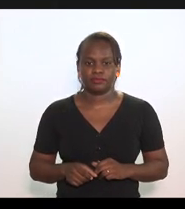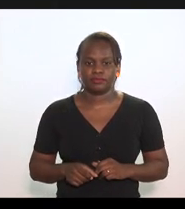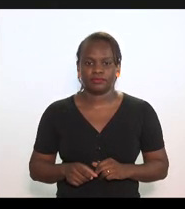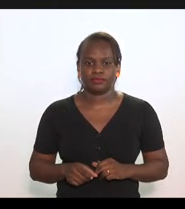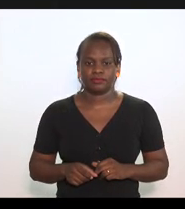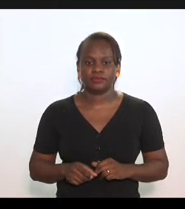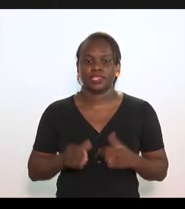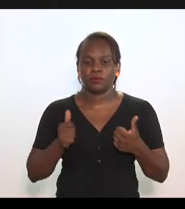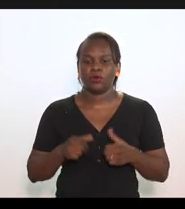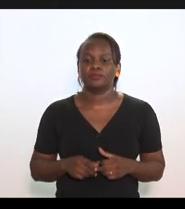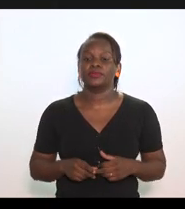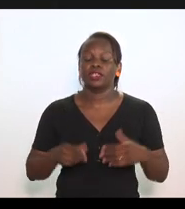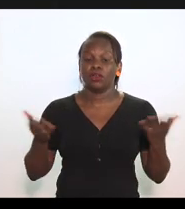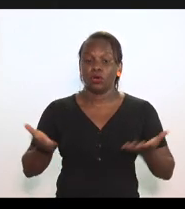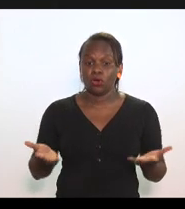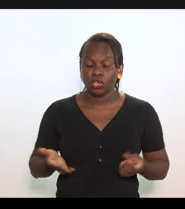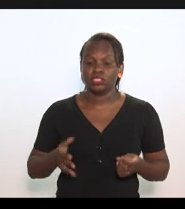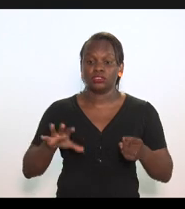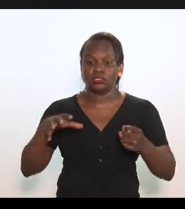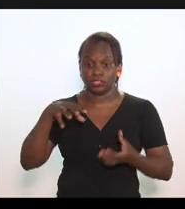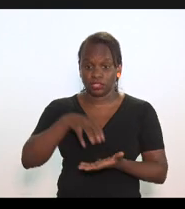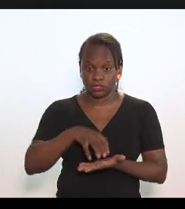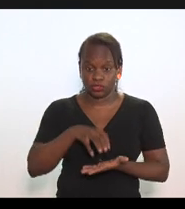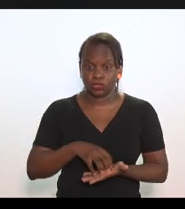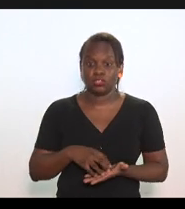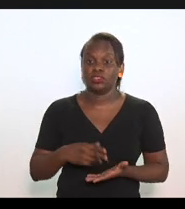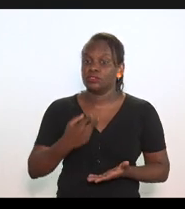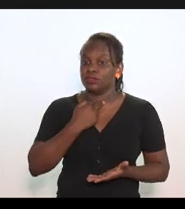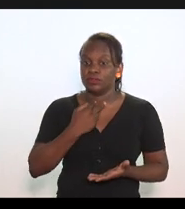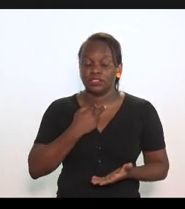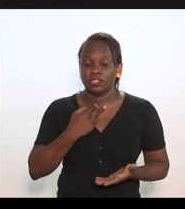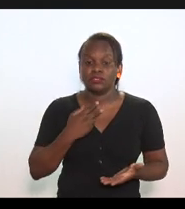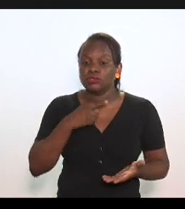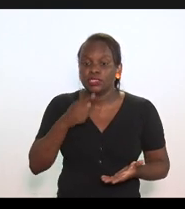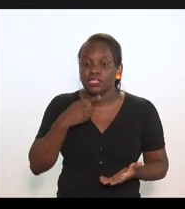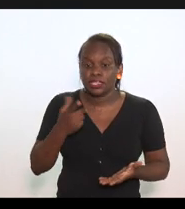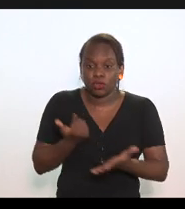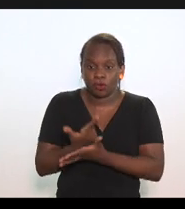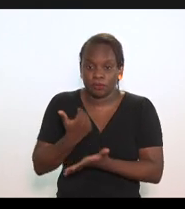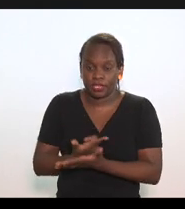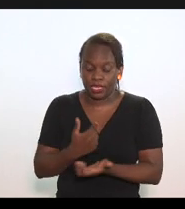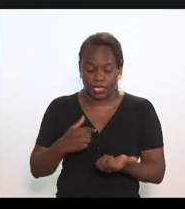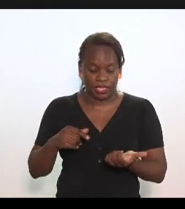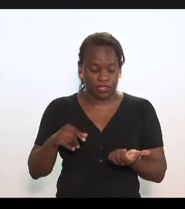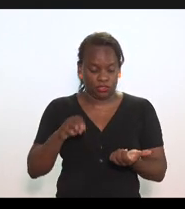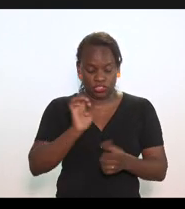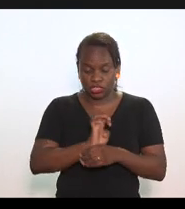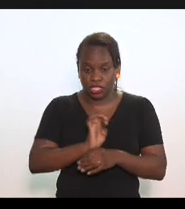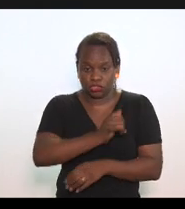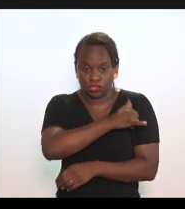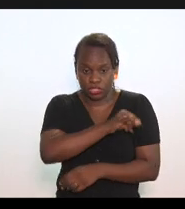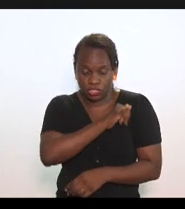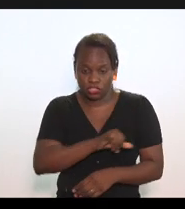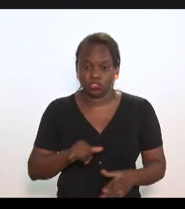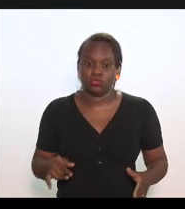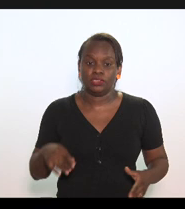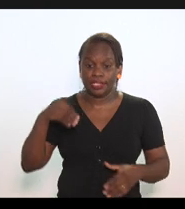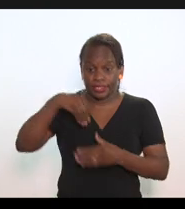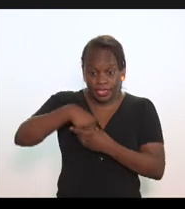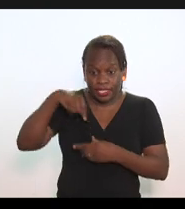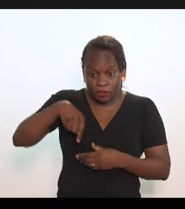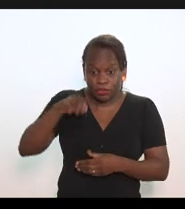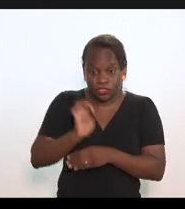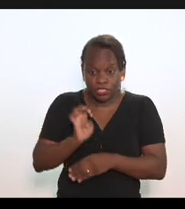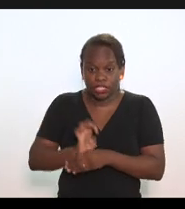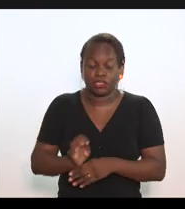tá bom hoje o nosso setor não pode não consegue comprar do estado do Rio de Janeiro aqui dentro do